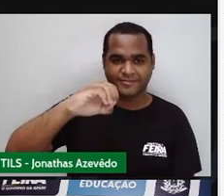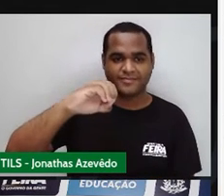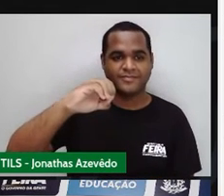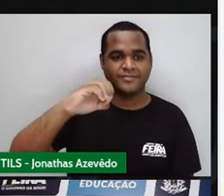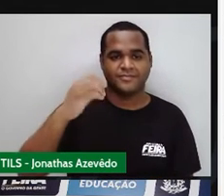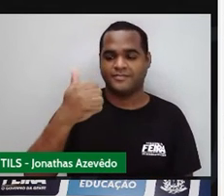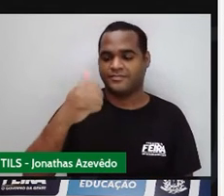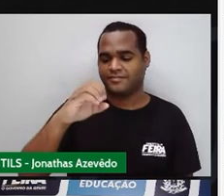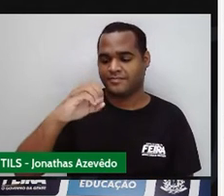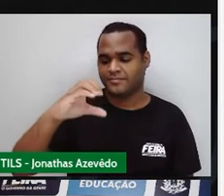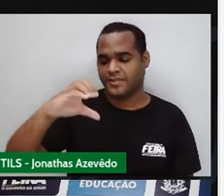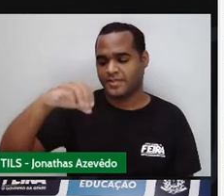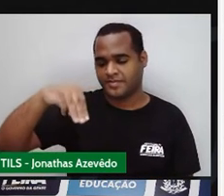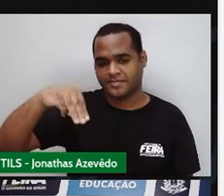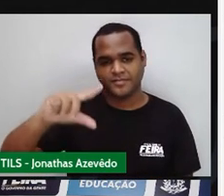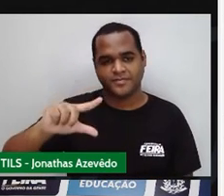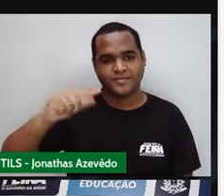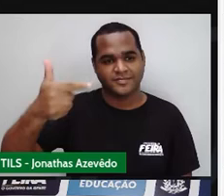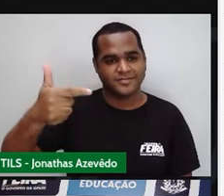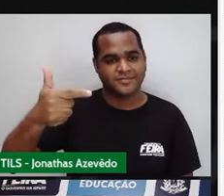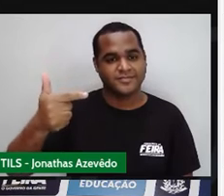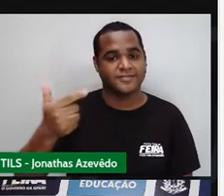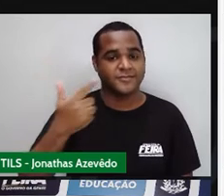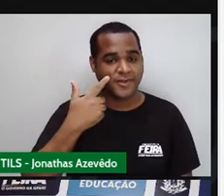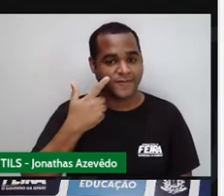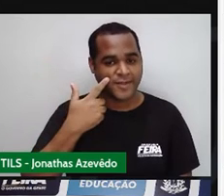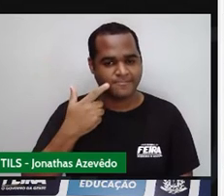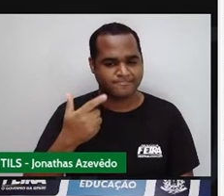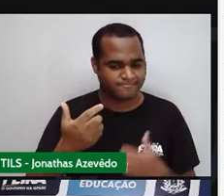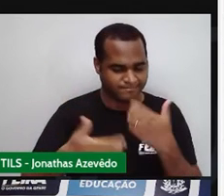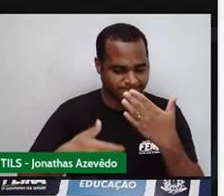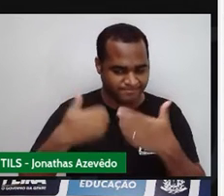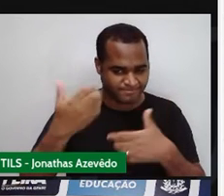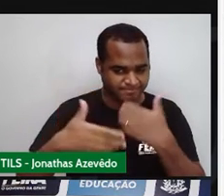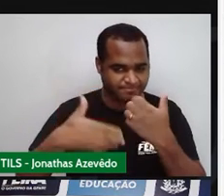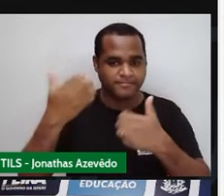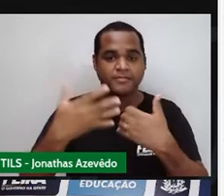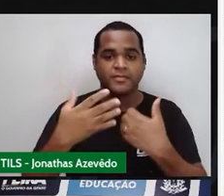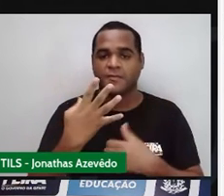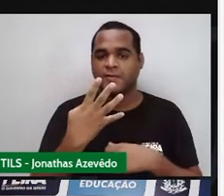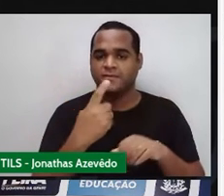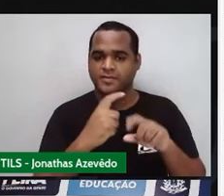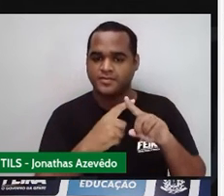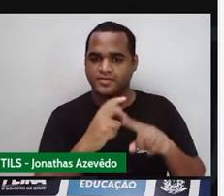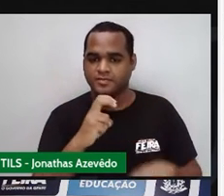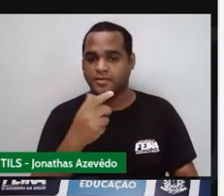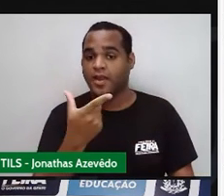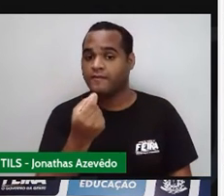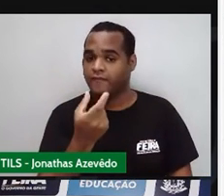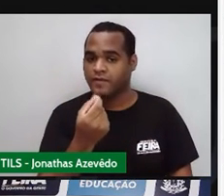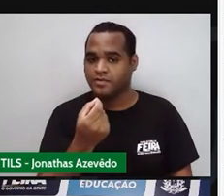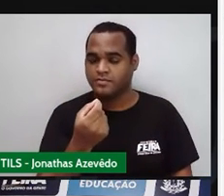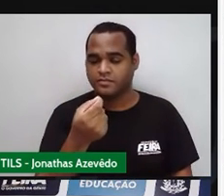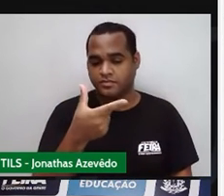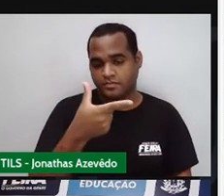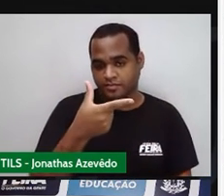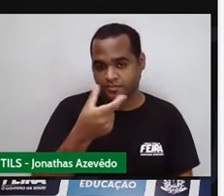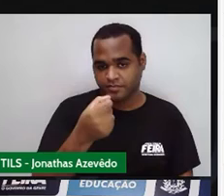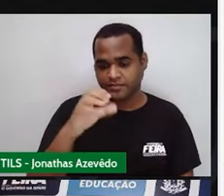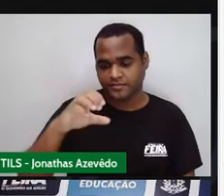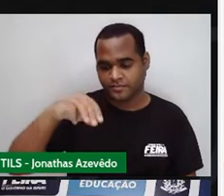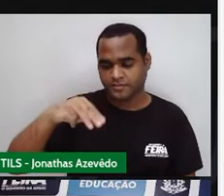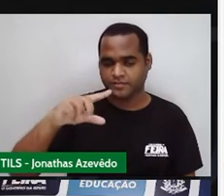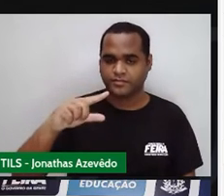10 centímetros quadrados. Então vamos fazer passo a passo, né? 4 vezes 5, 20. 20 centímetros